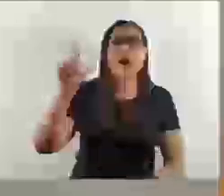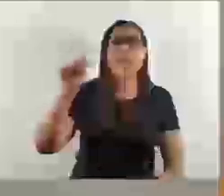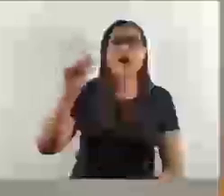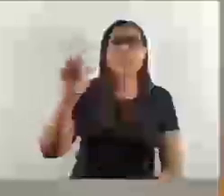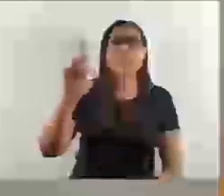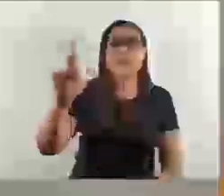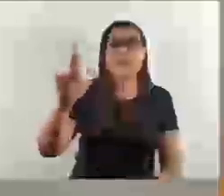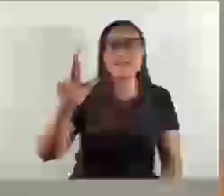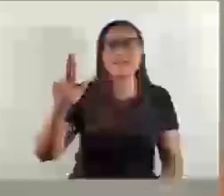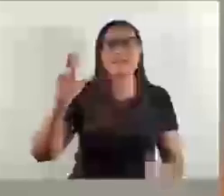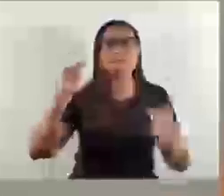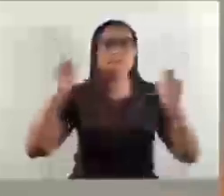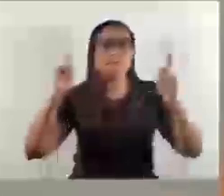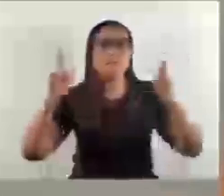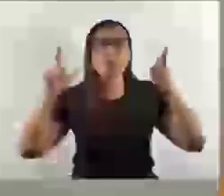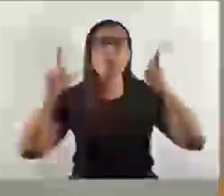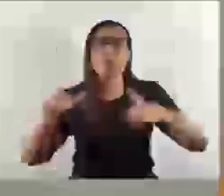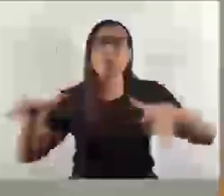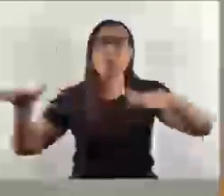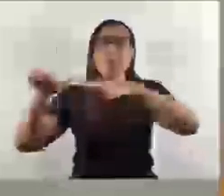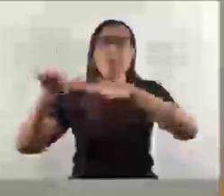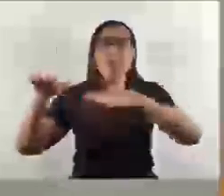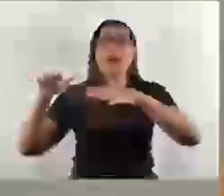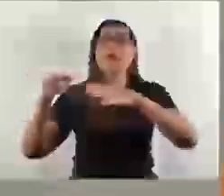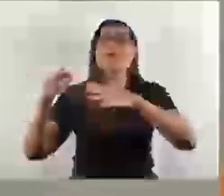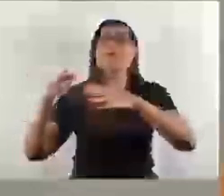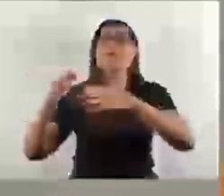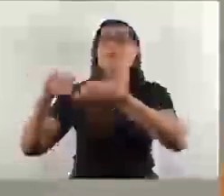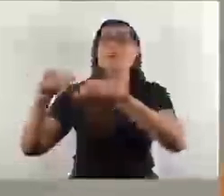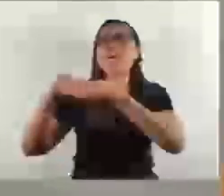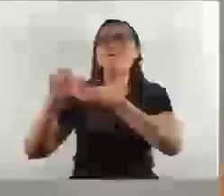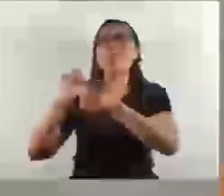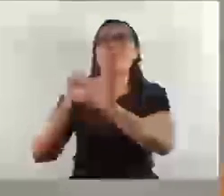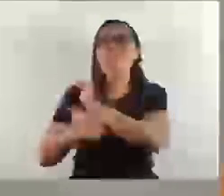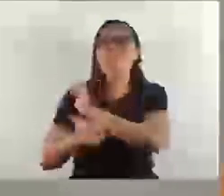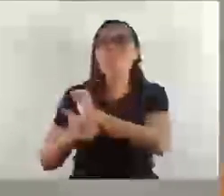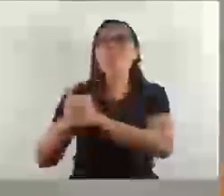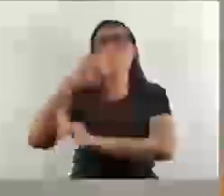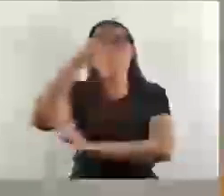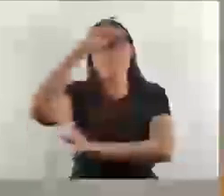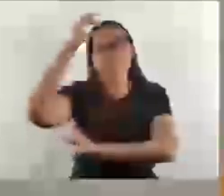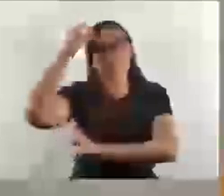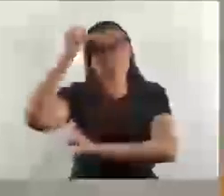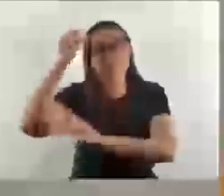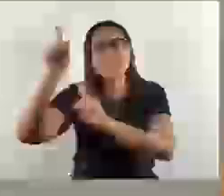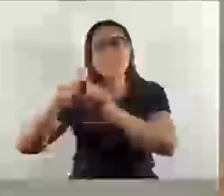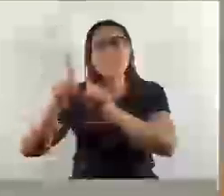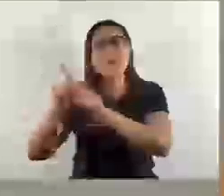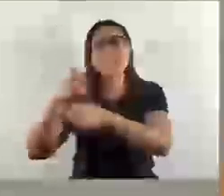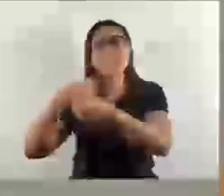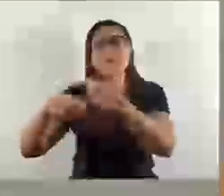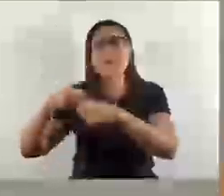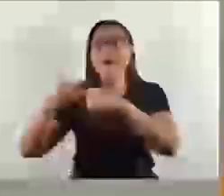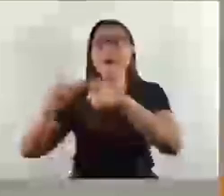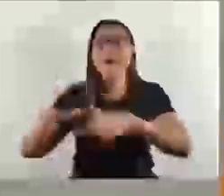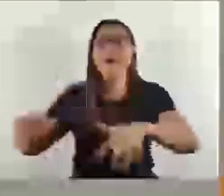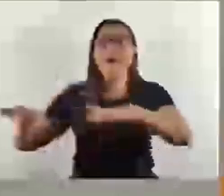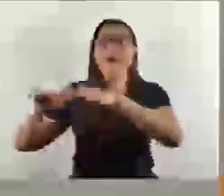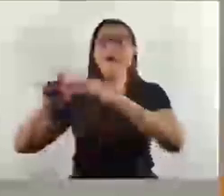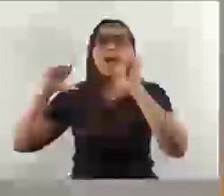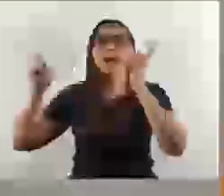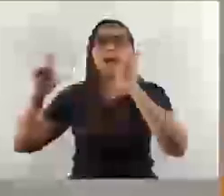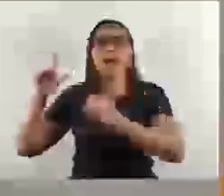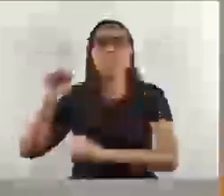com o secretário de Esporte, prefeito, secretário de Administração, sobre a nossa área de lazer no bairro Bom Viver,